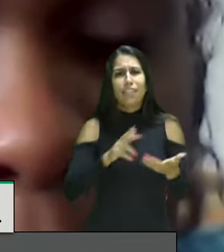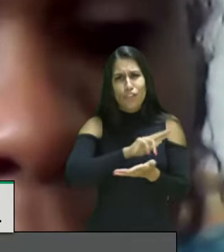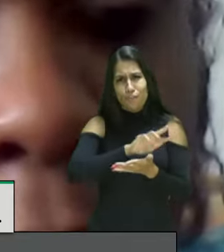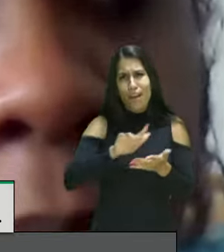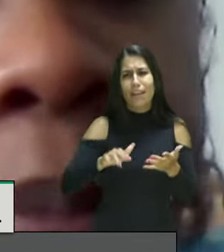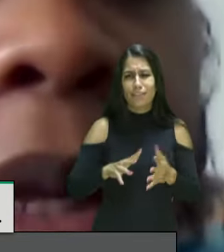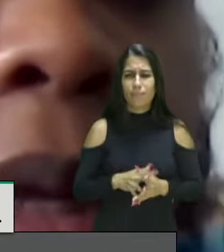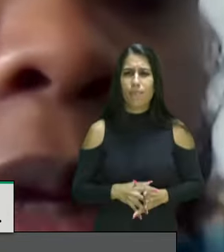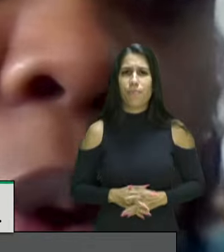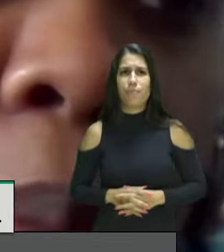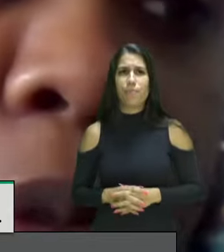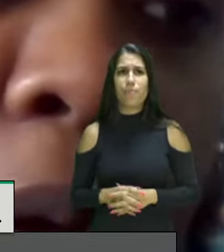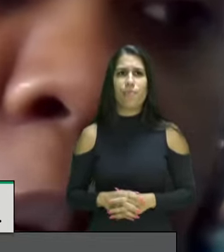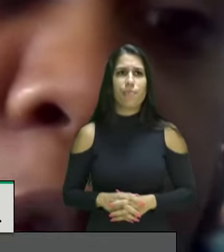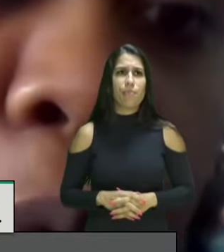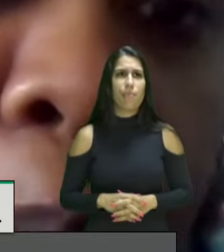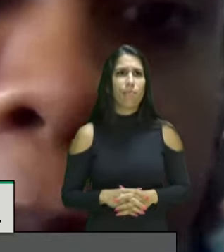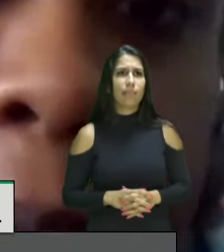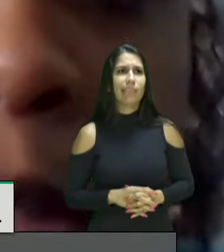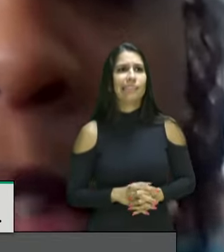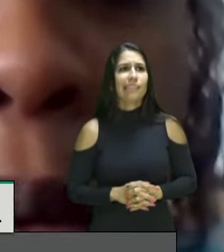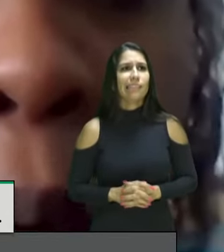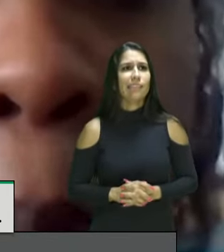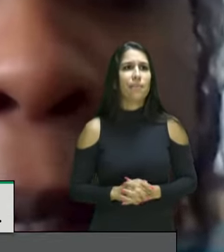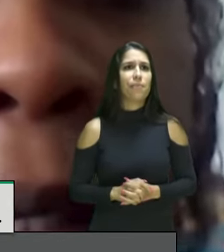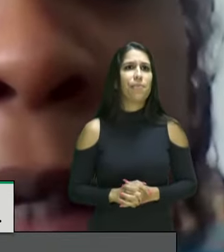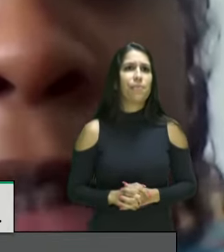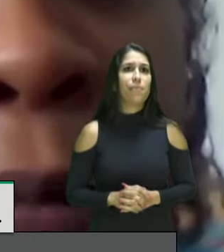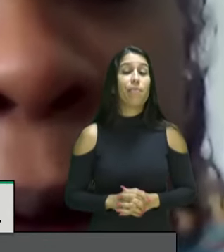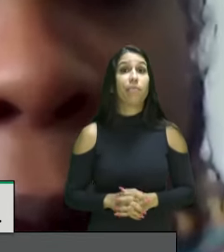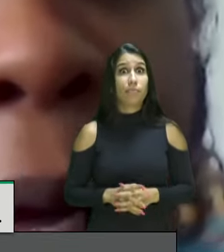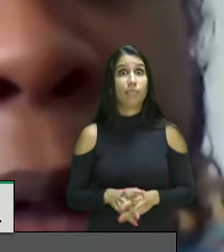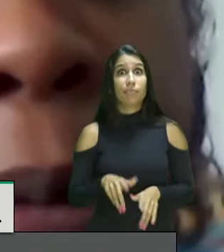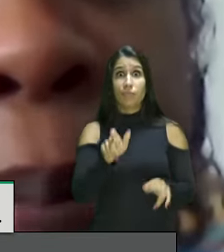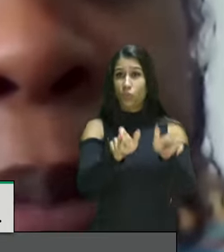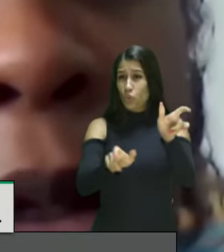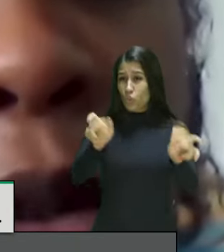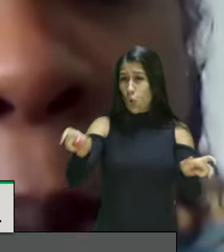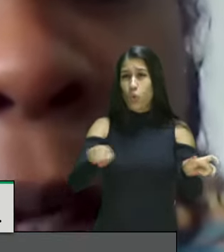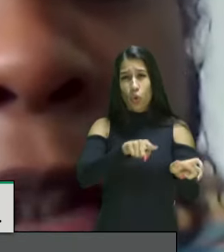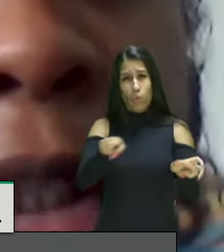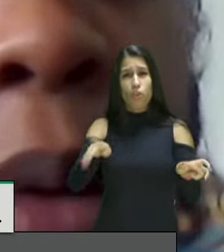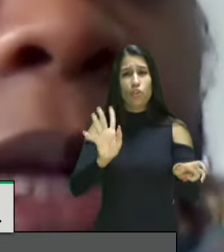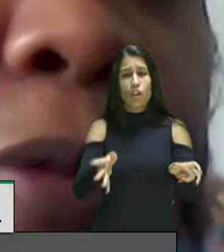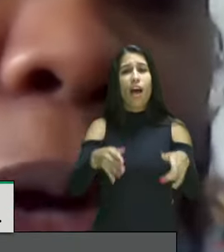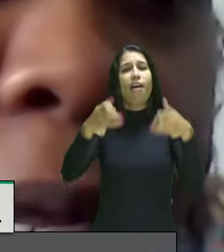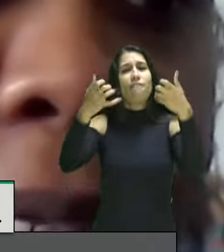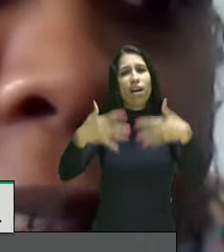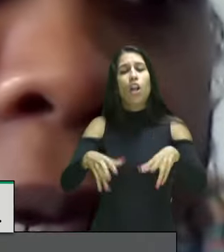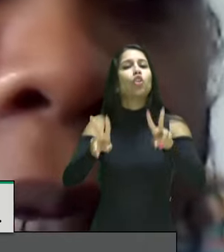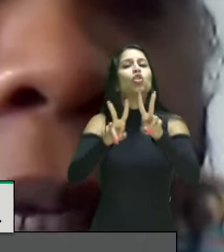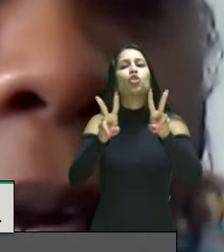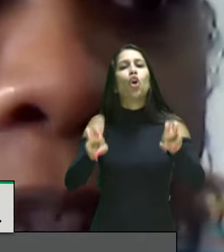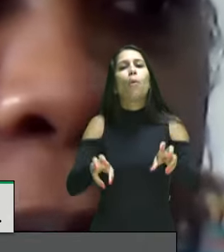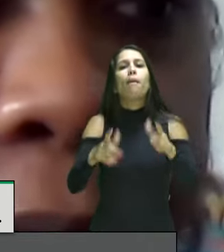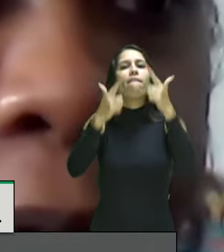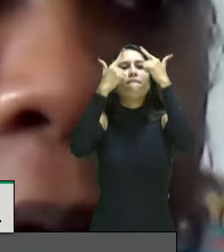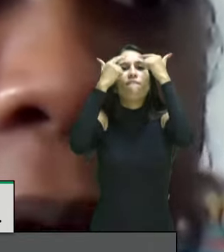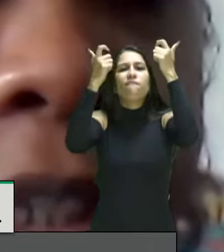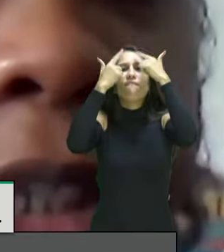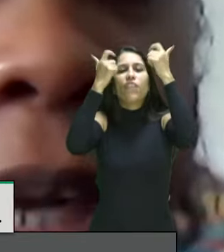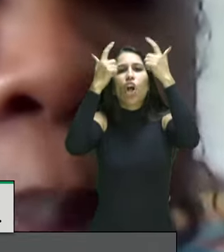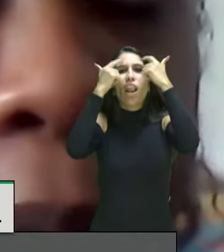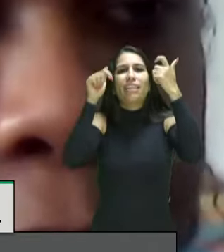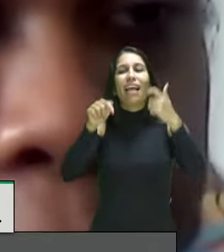e como os companheiros e companheiras já falaram sobre a questão da violência nas